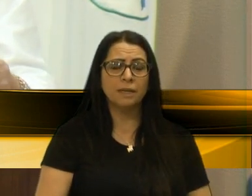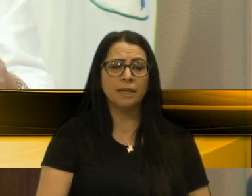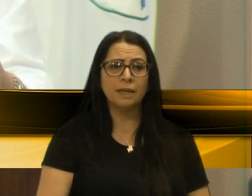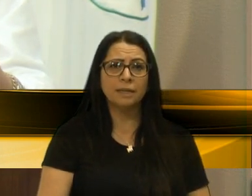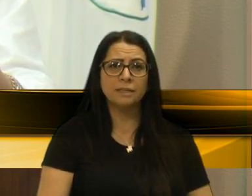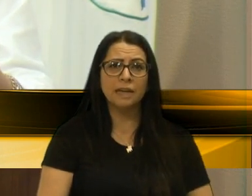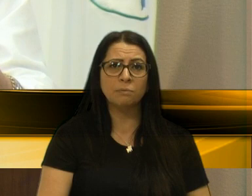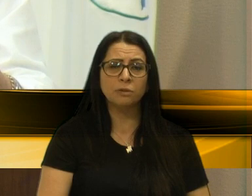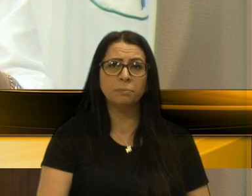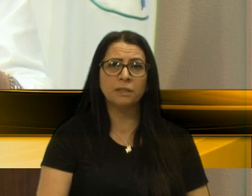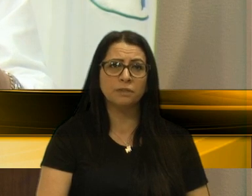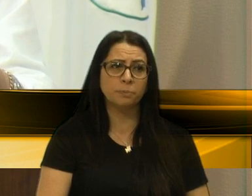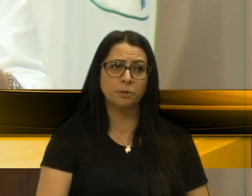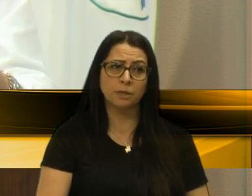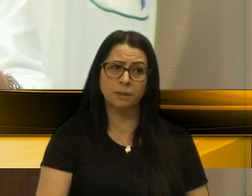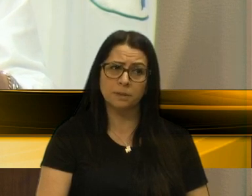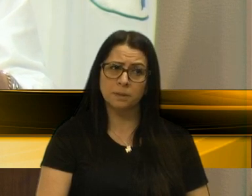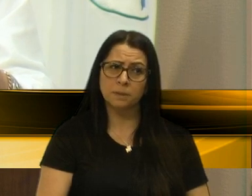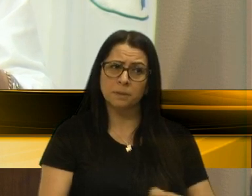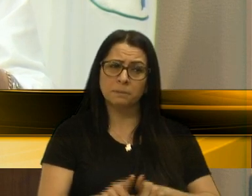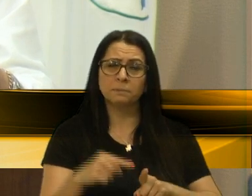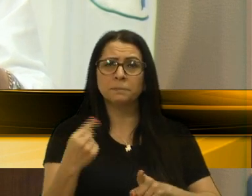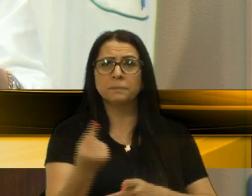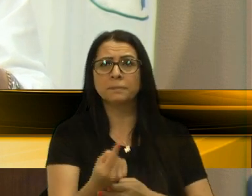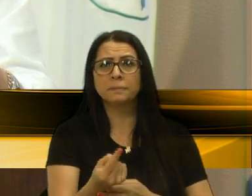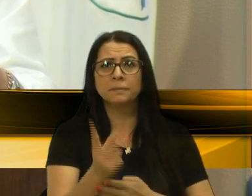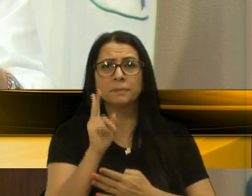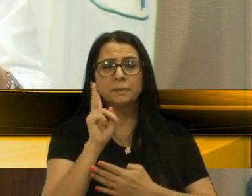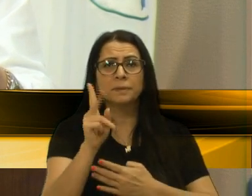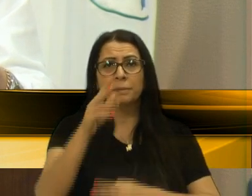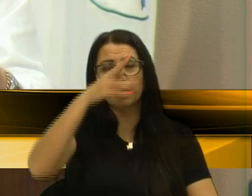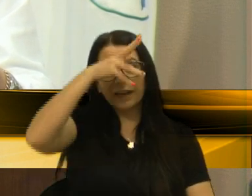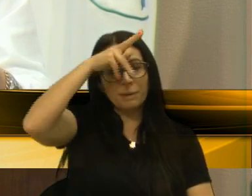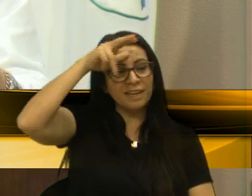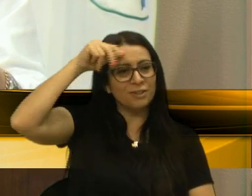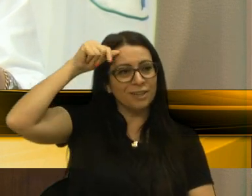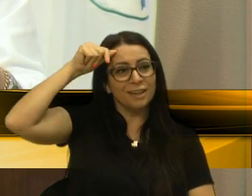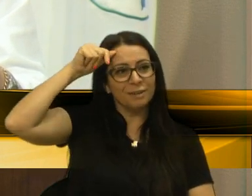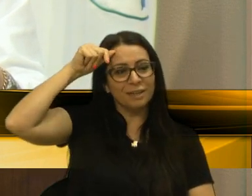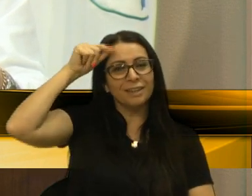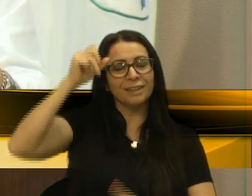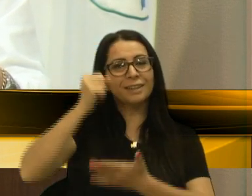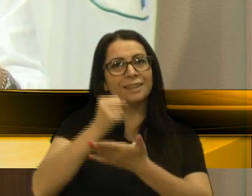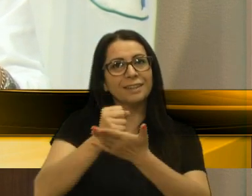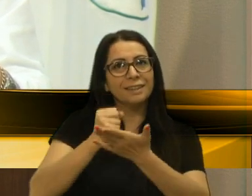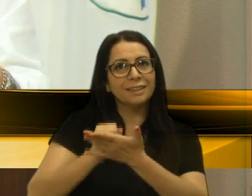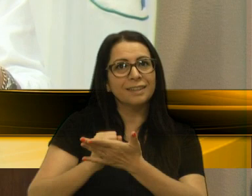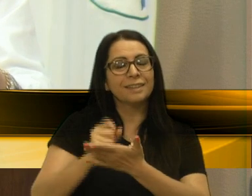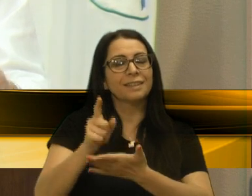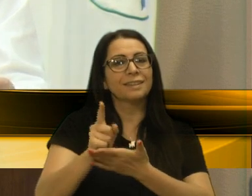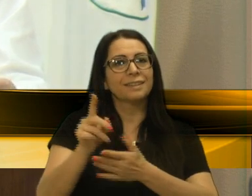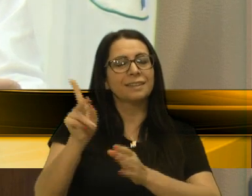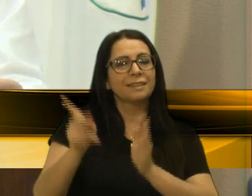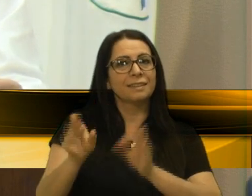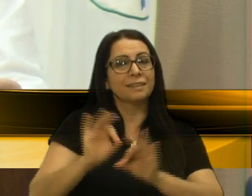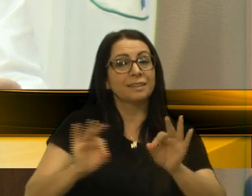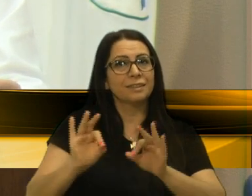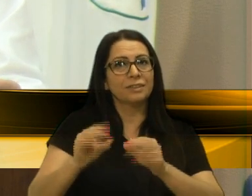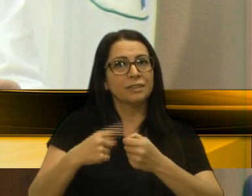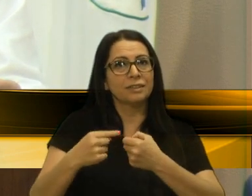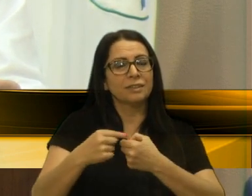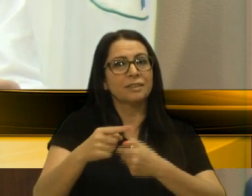A Câmara deveria ter solicitado apoio técnico da Prefeitura ou ter contratado técnicos para desenvolver o plano diretor.